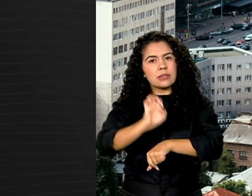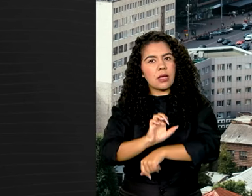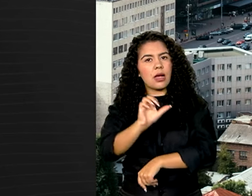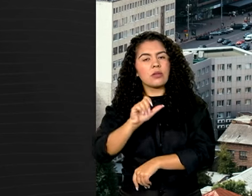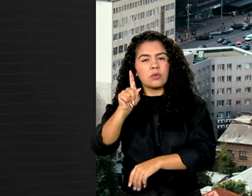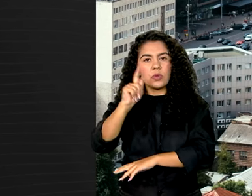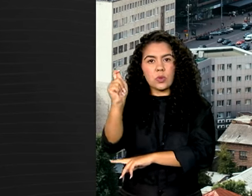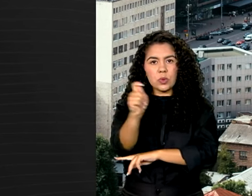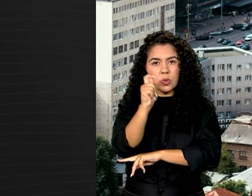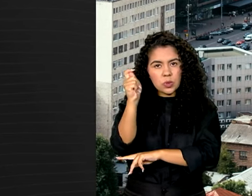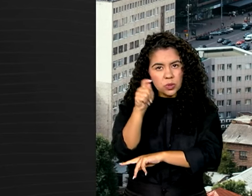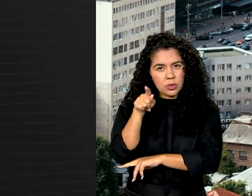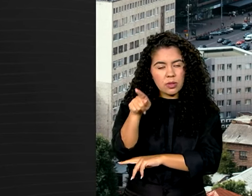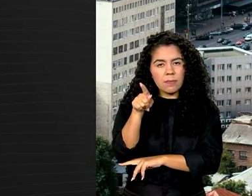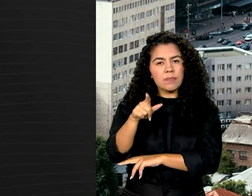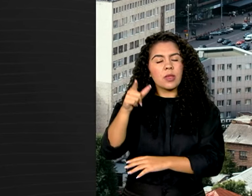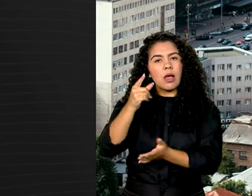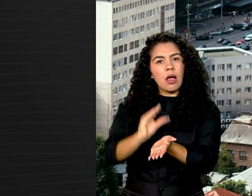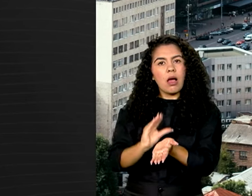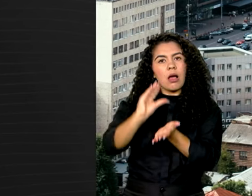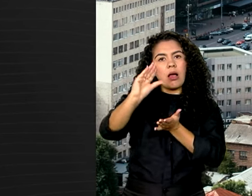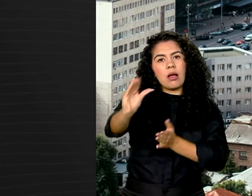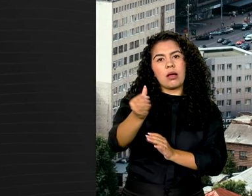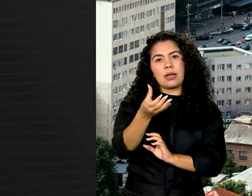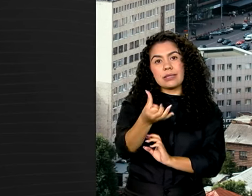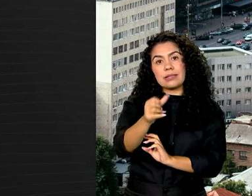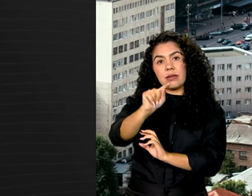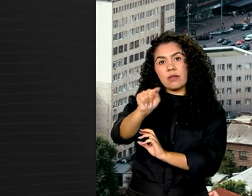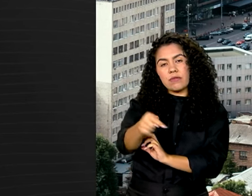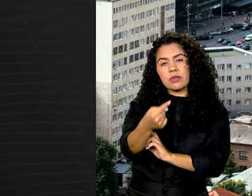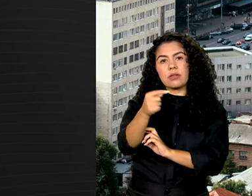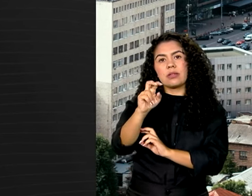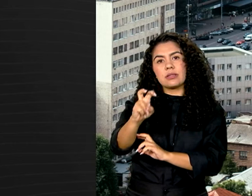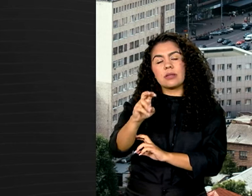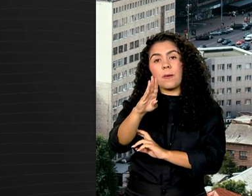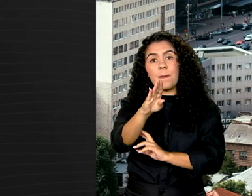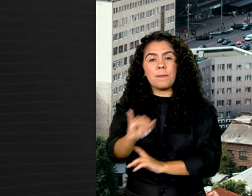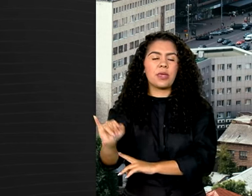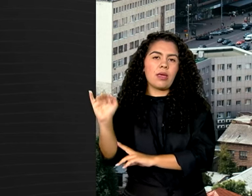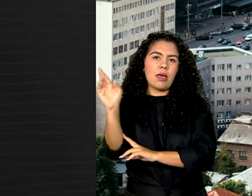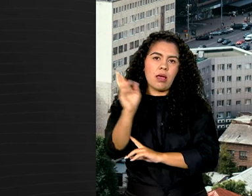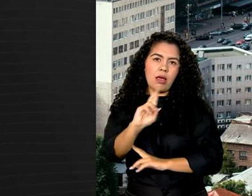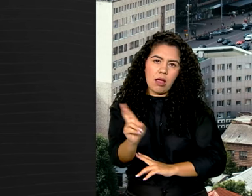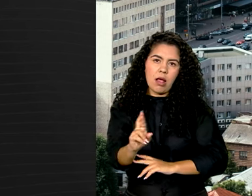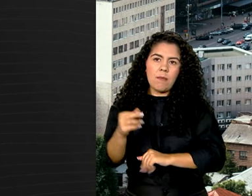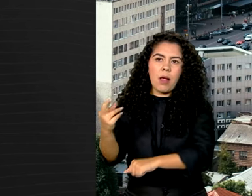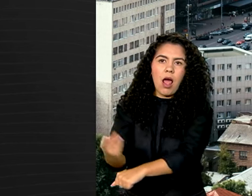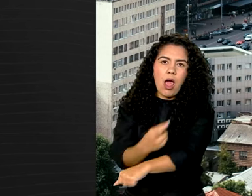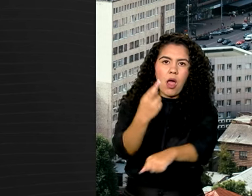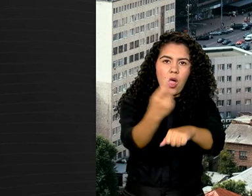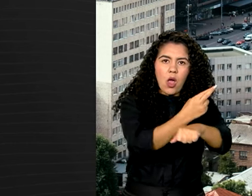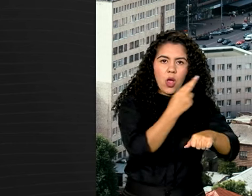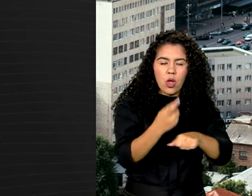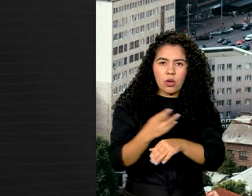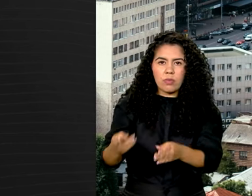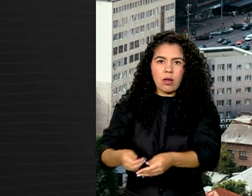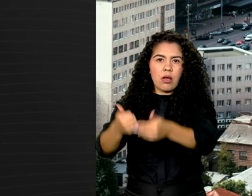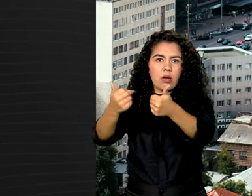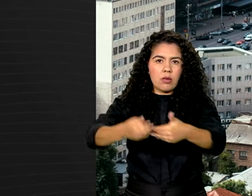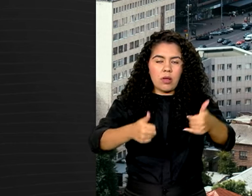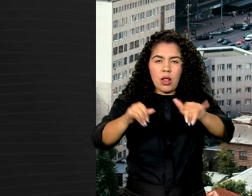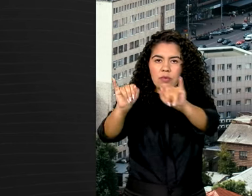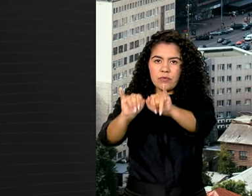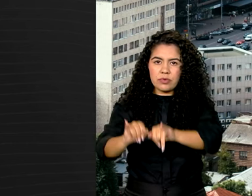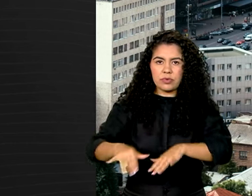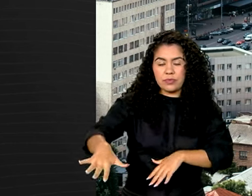Sul vai receber 6,5 bilhões de reais para o restabelecimento da normalidade